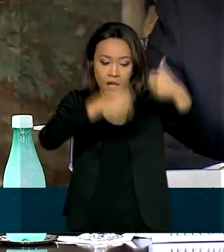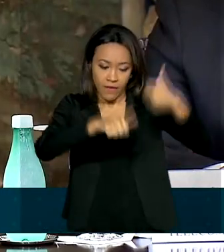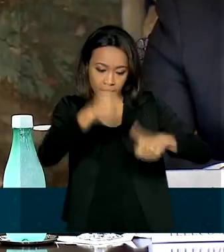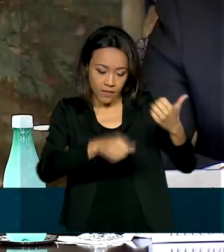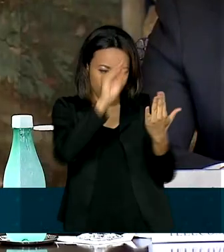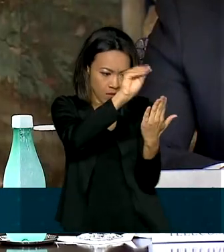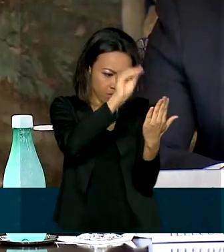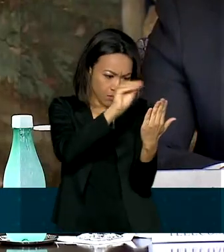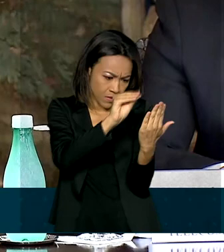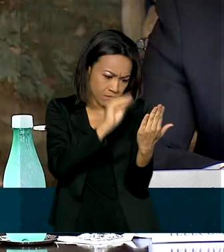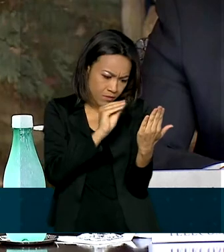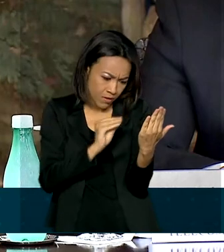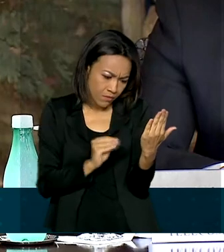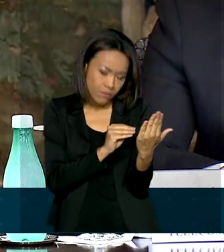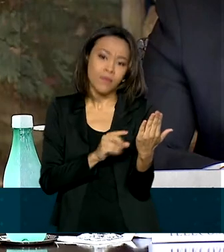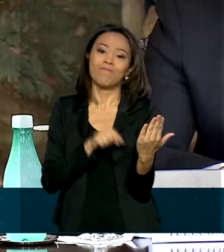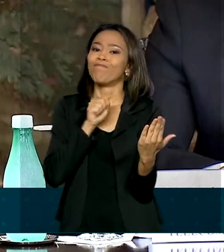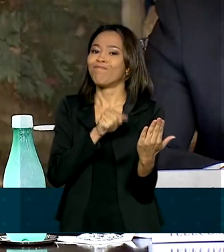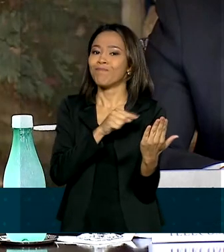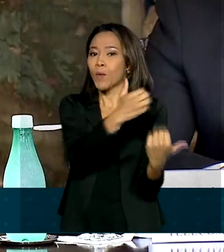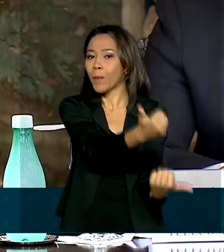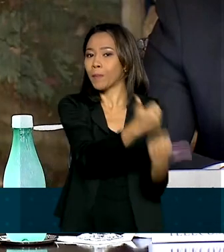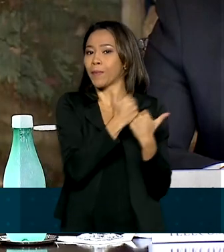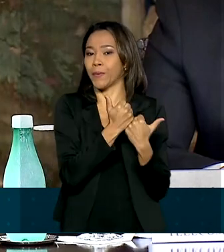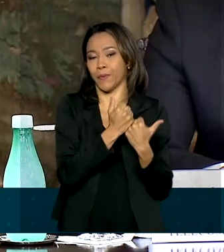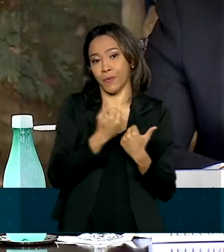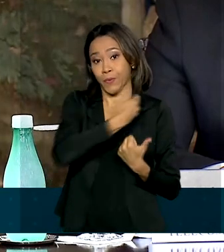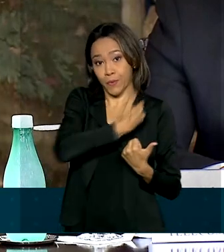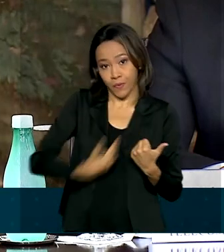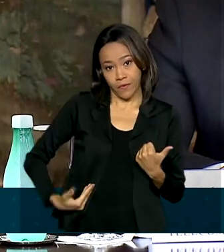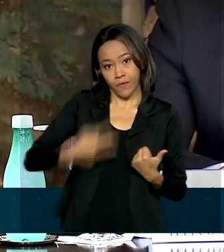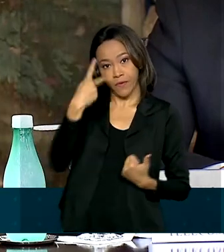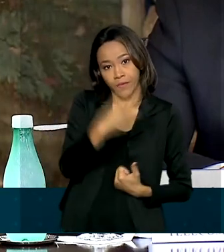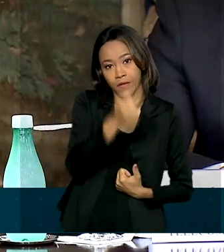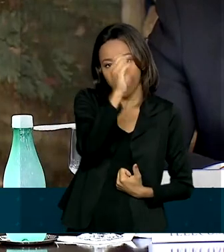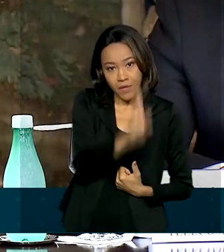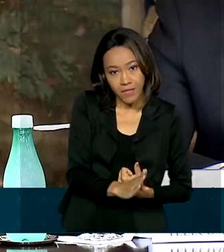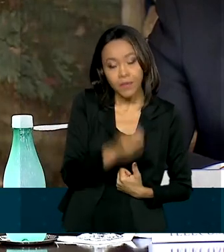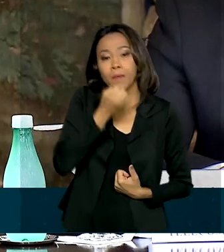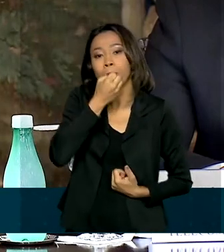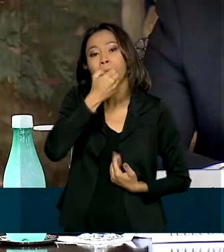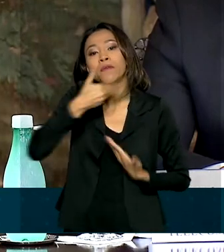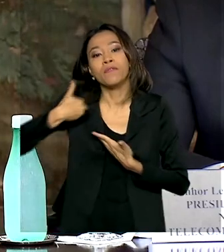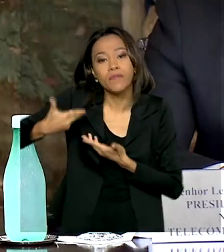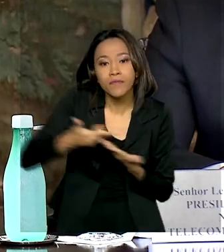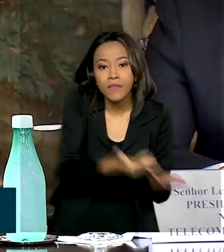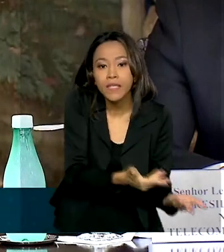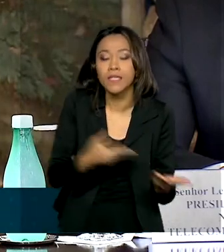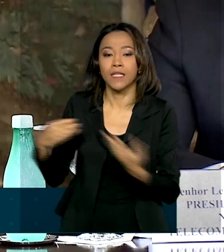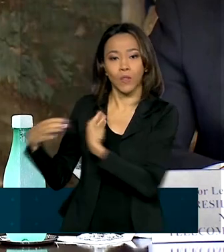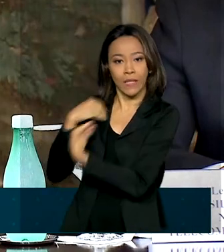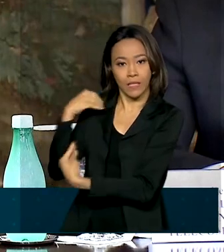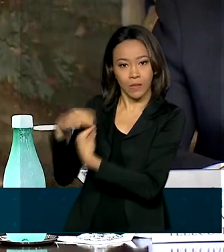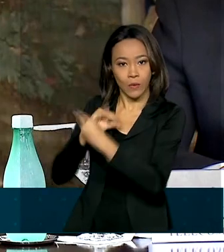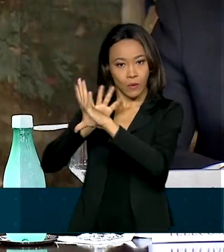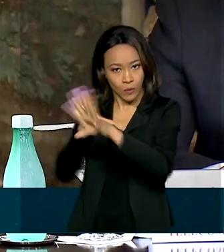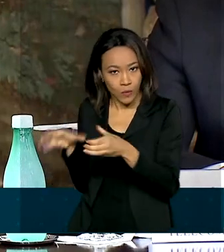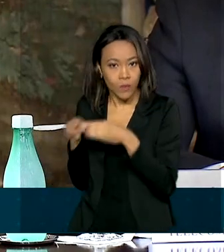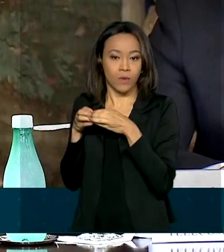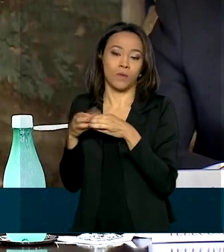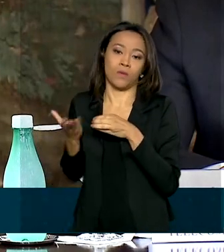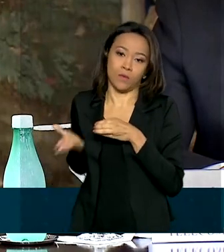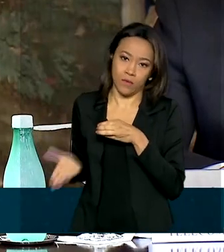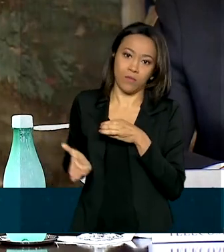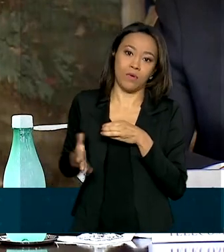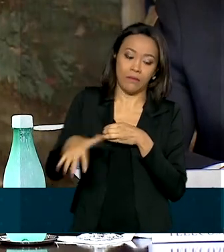em estreita cooperação com o governo brasileiro são muito bem-vindas nesse processo de potencialização